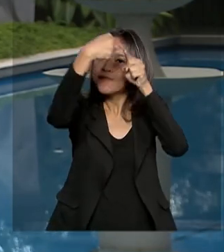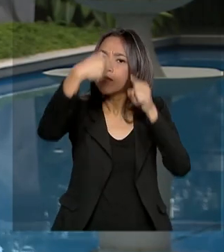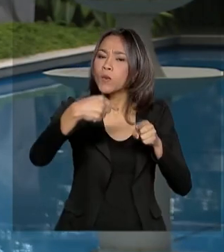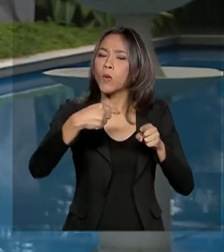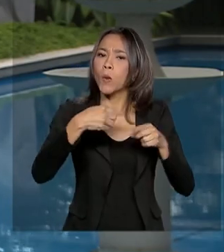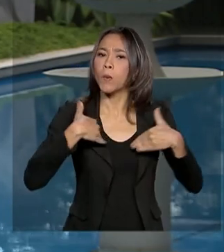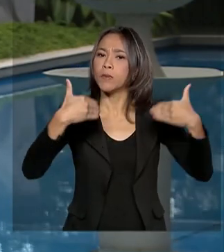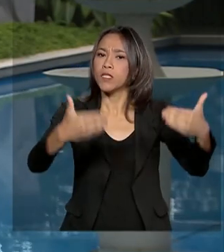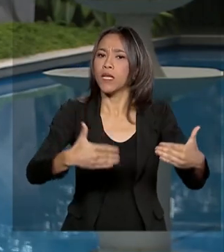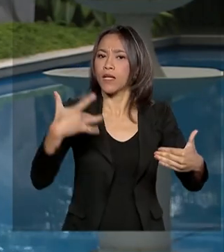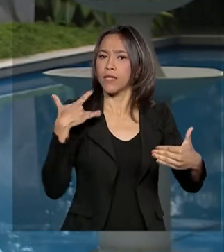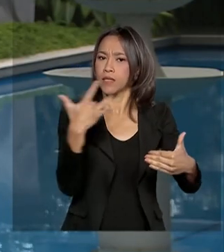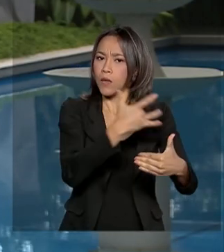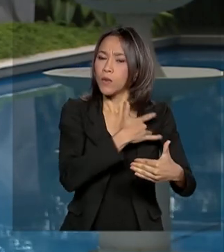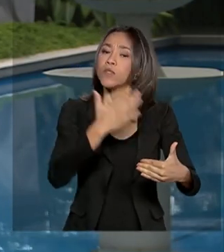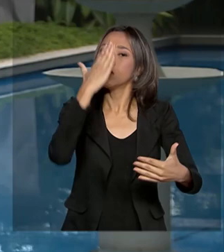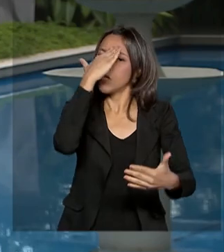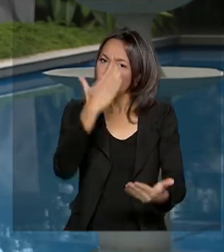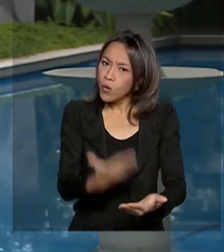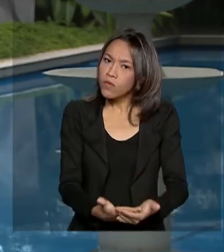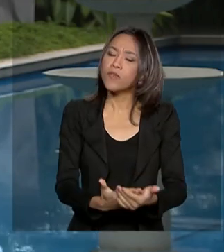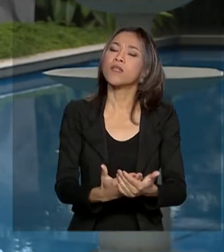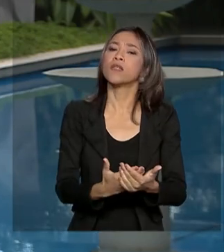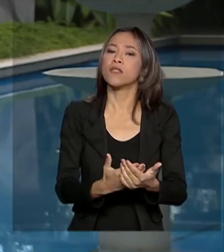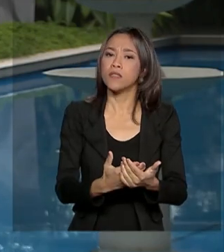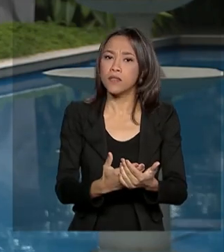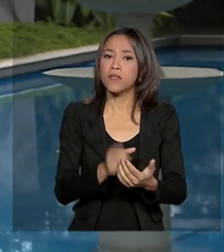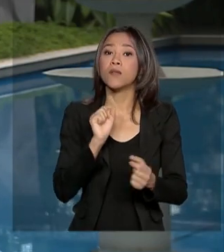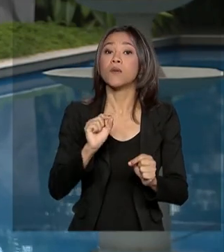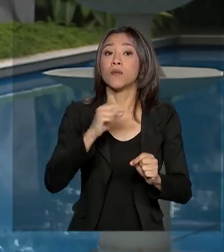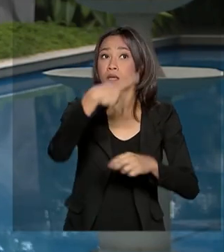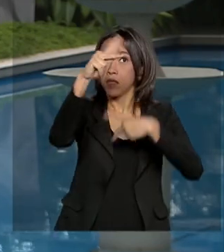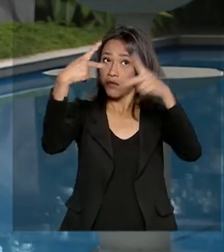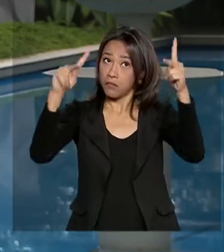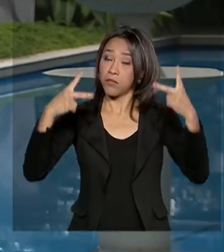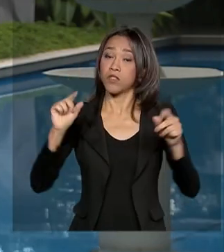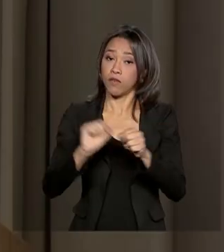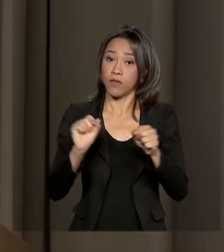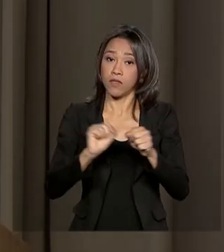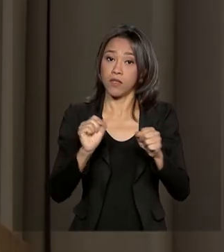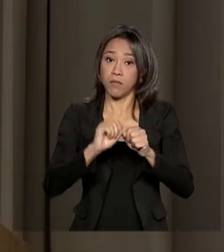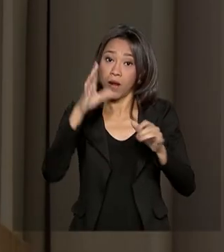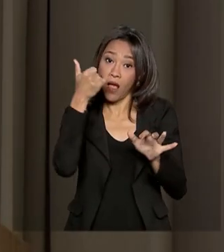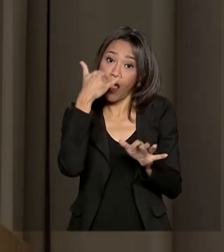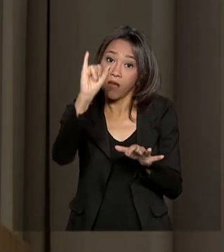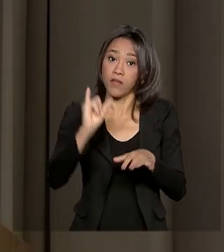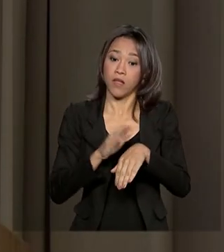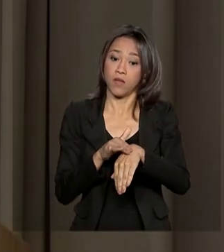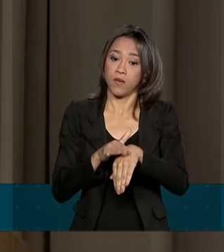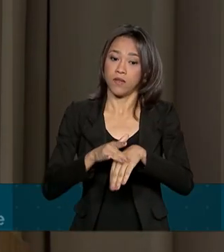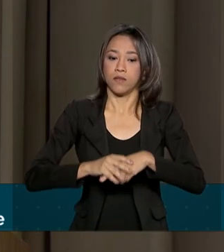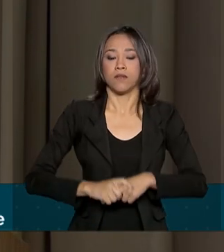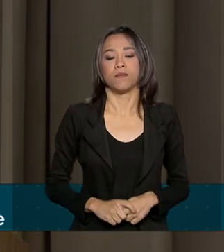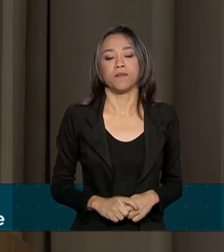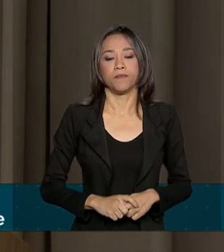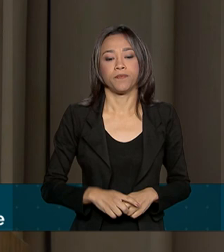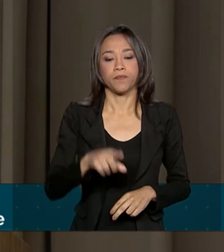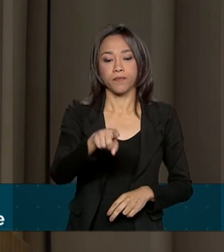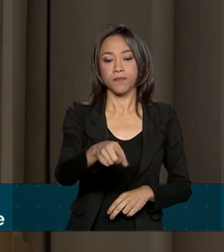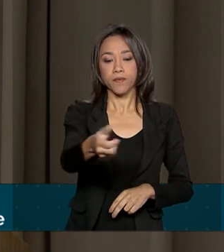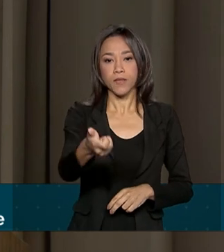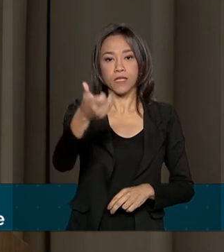confiança nas ações que estão sendo adotadas para prevenir a doença. Nós estamos absolutamente